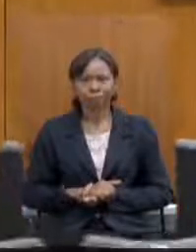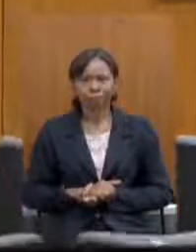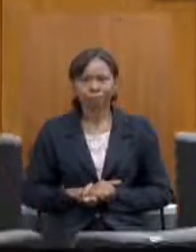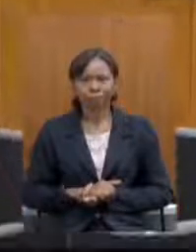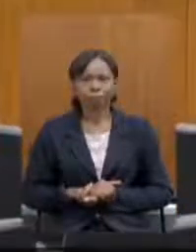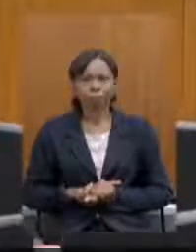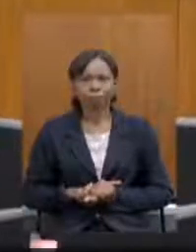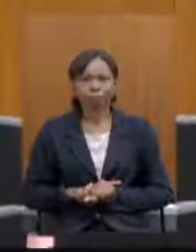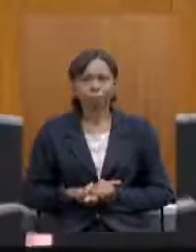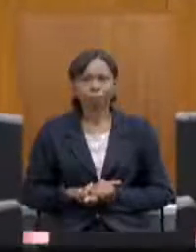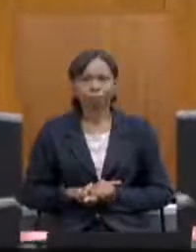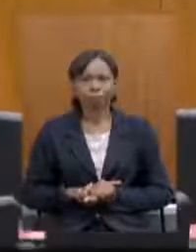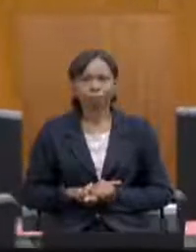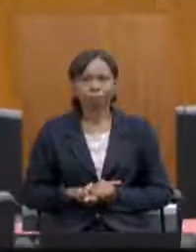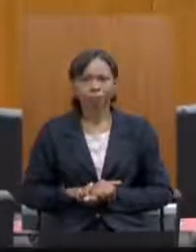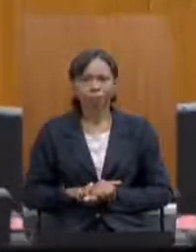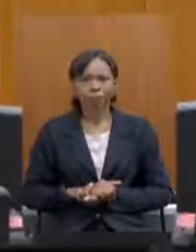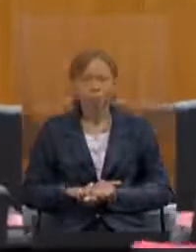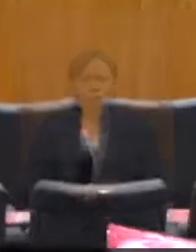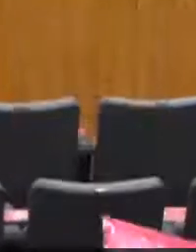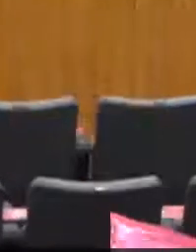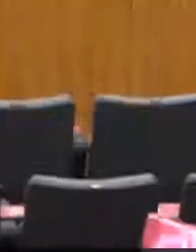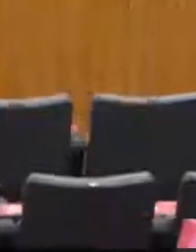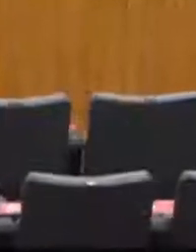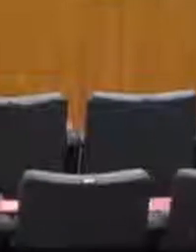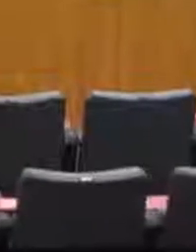acabamos de assistir no auditório José Alencar mais uma parte da